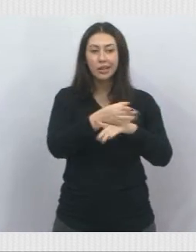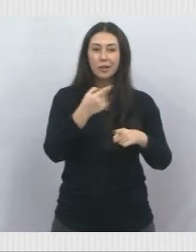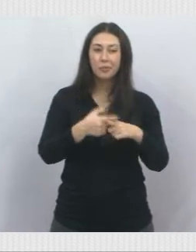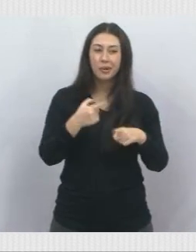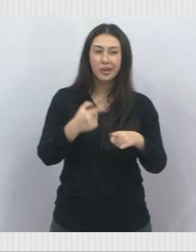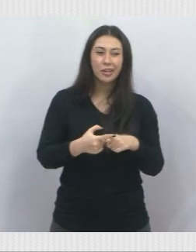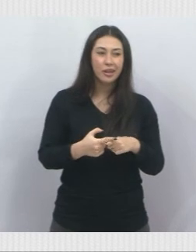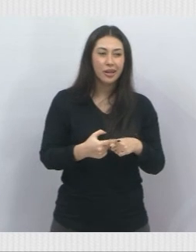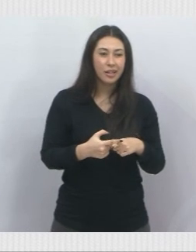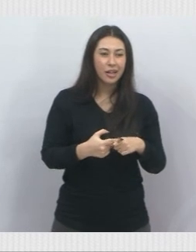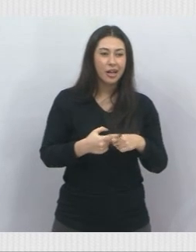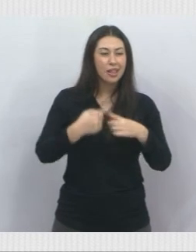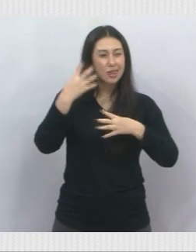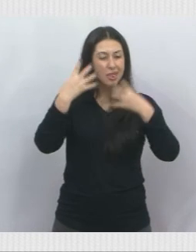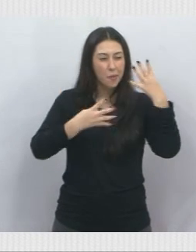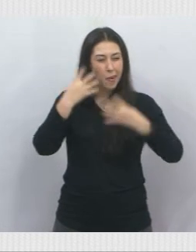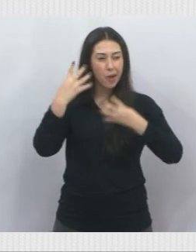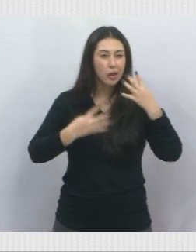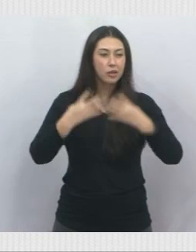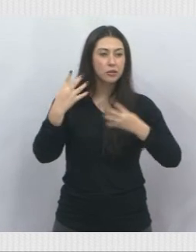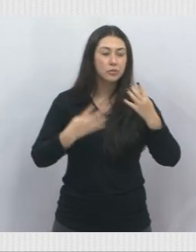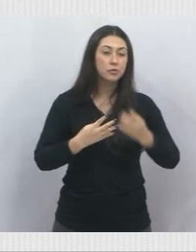quebrando o retrovisor. Próximo.